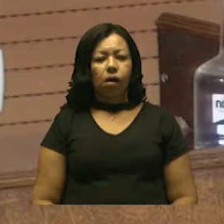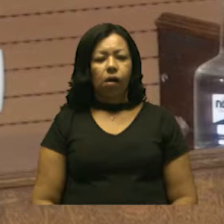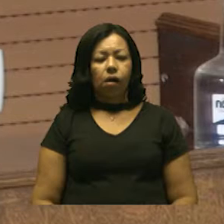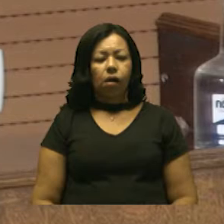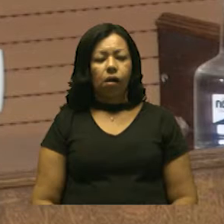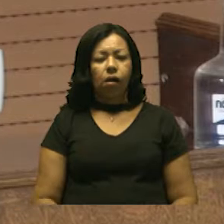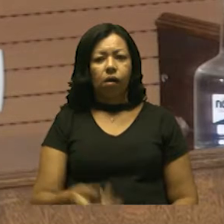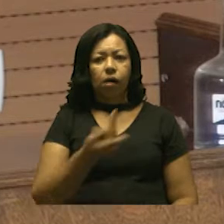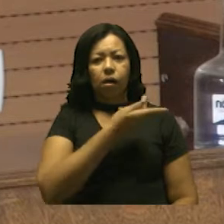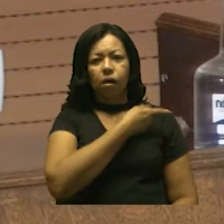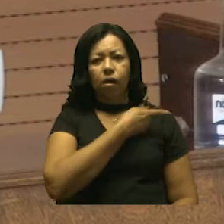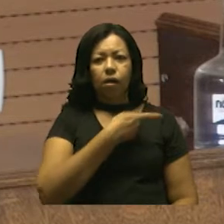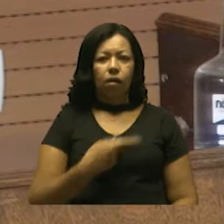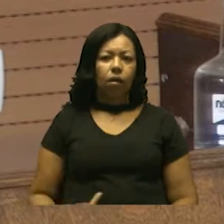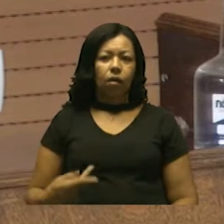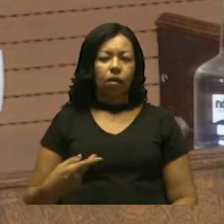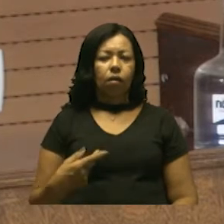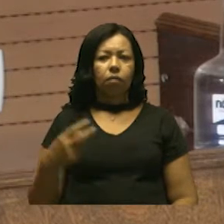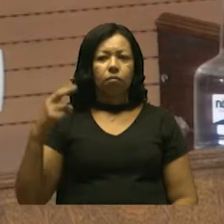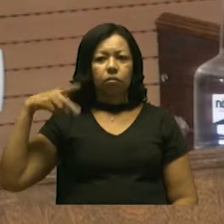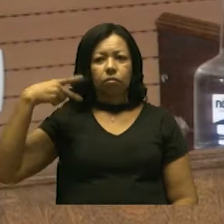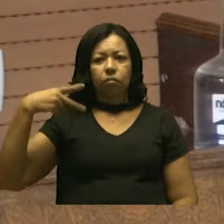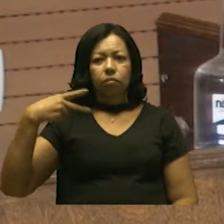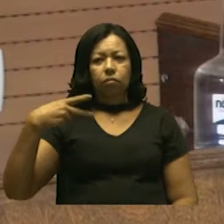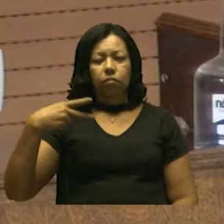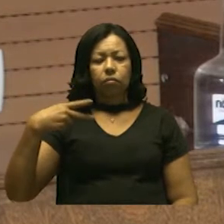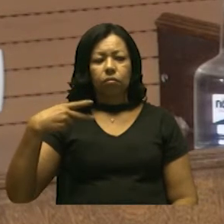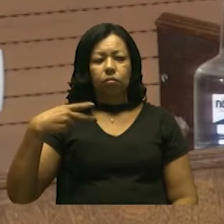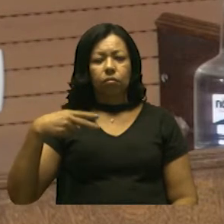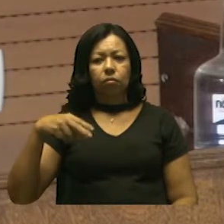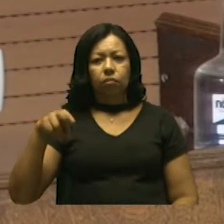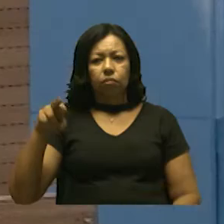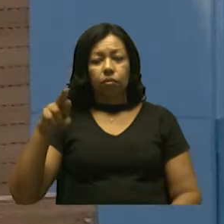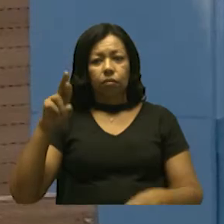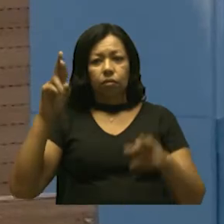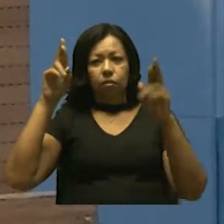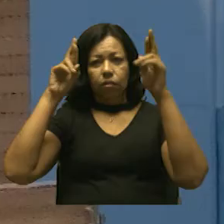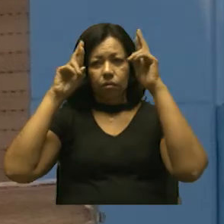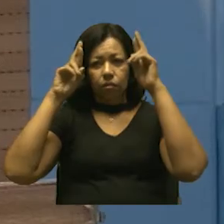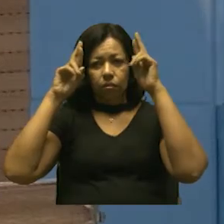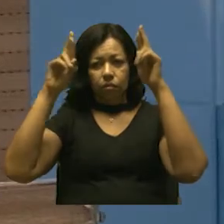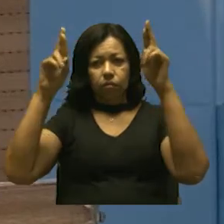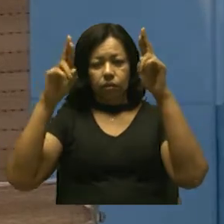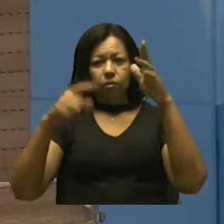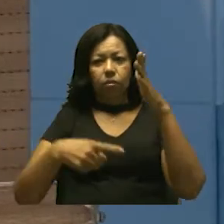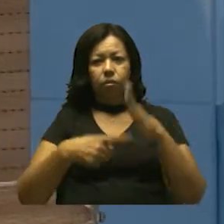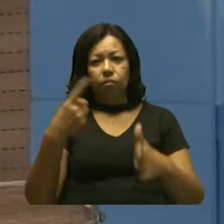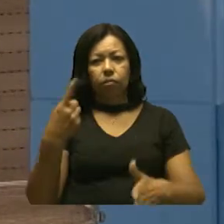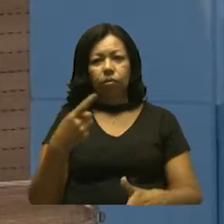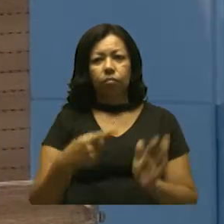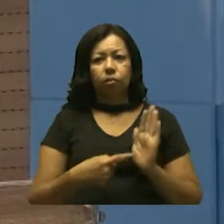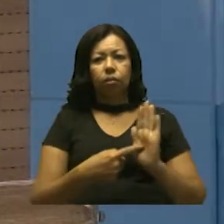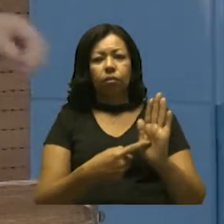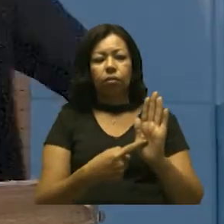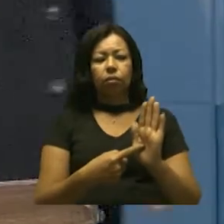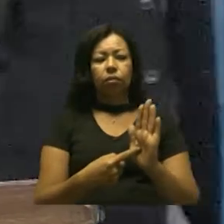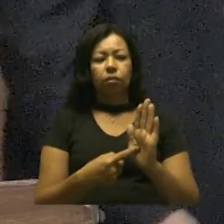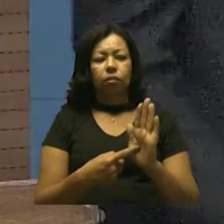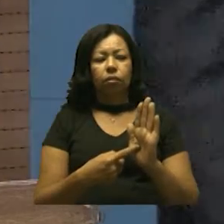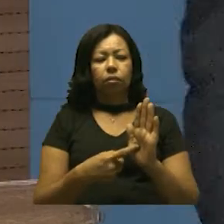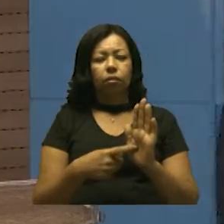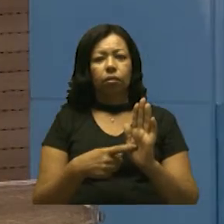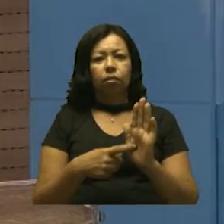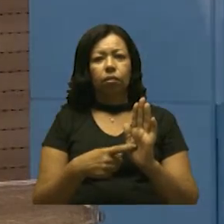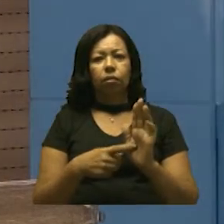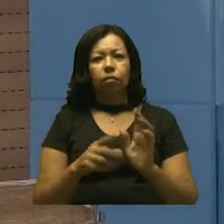Senhor presidente, nobres pares, com todo respeito, a primeira vista apresenta um projeto que não tem tanta importância, tanta